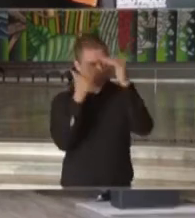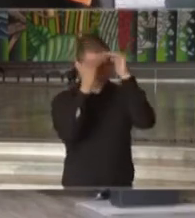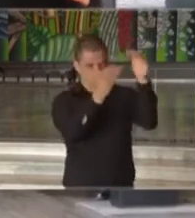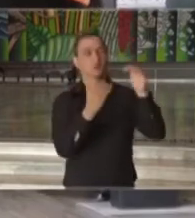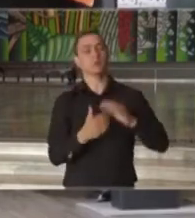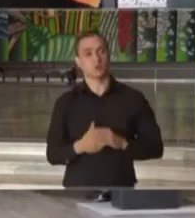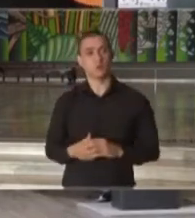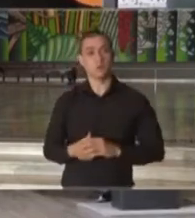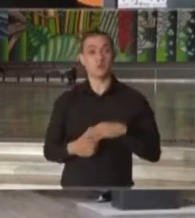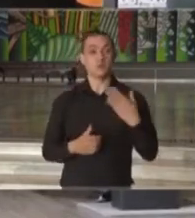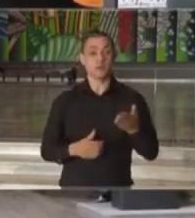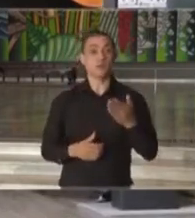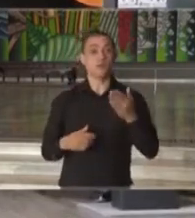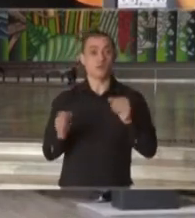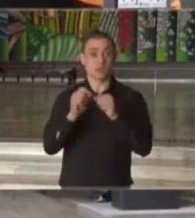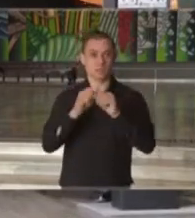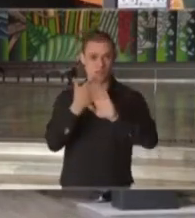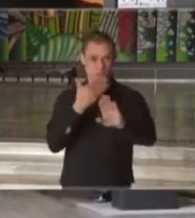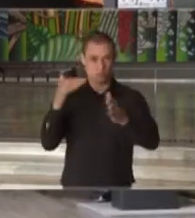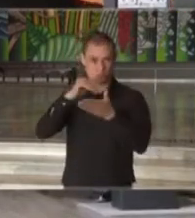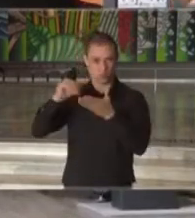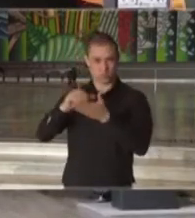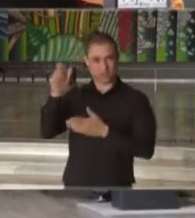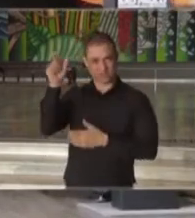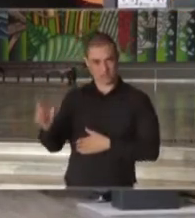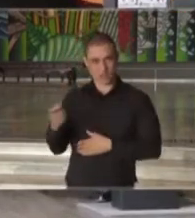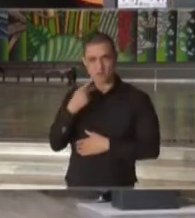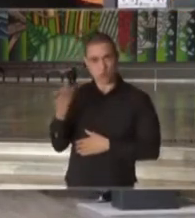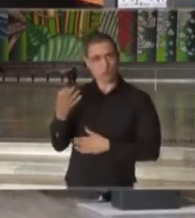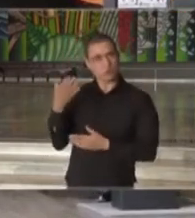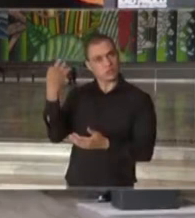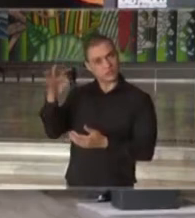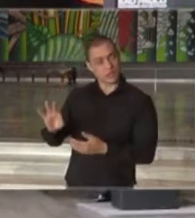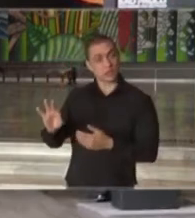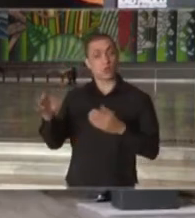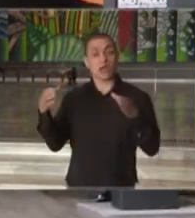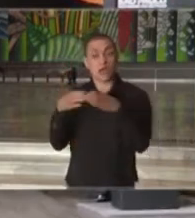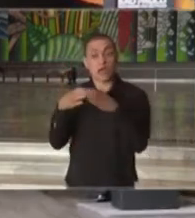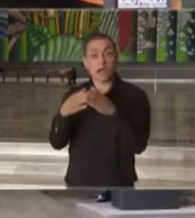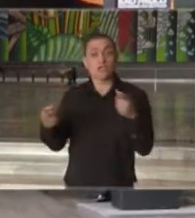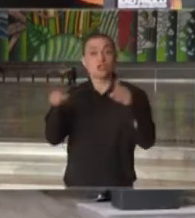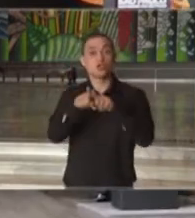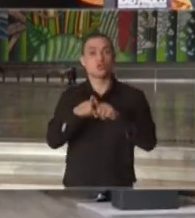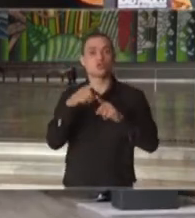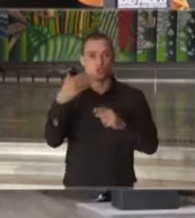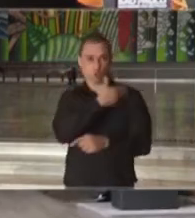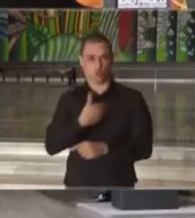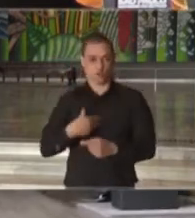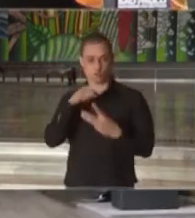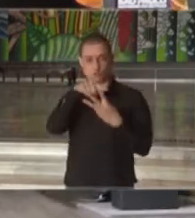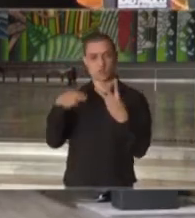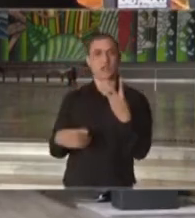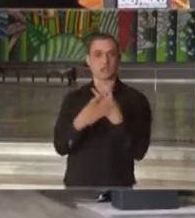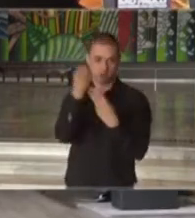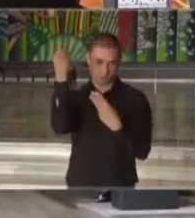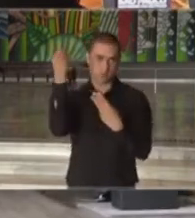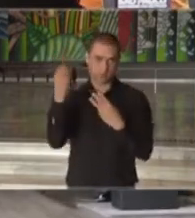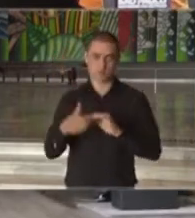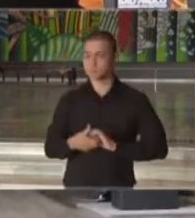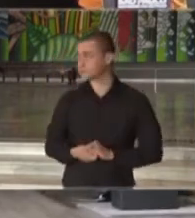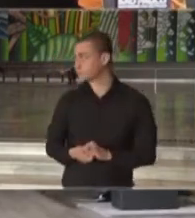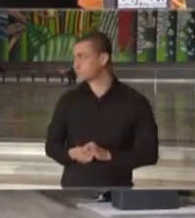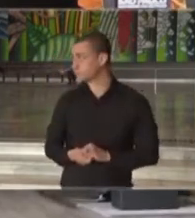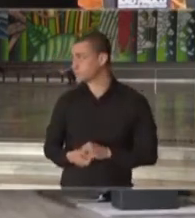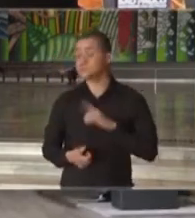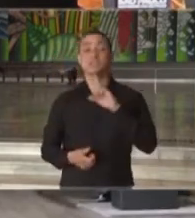corroborar o que o nosso secretário comentou, uma ação em conjunto com as três esferas de governo. E para